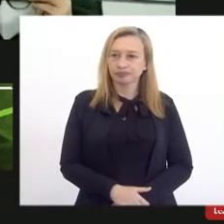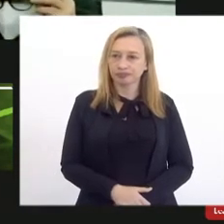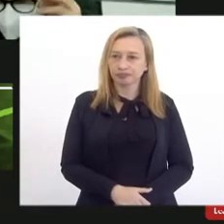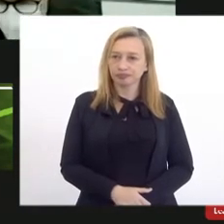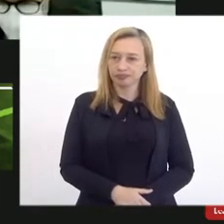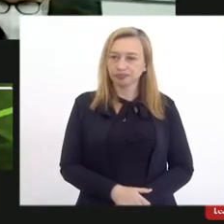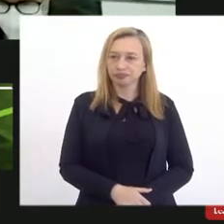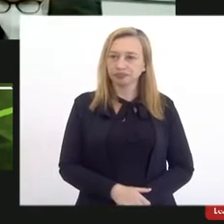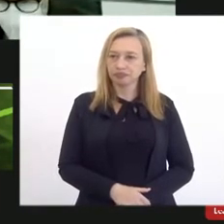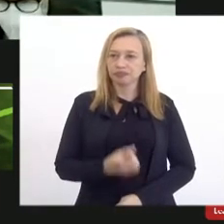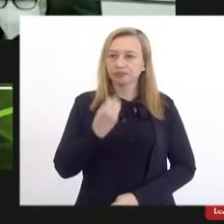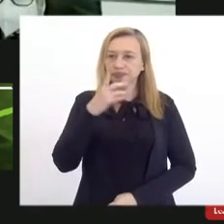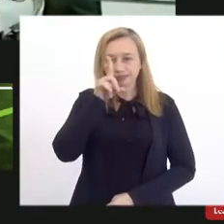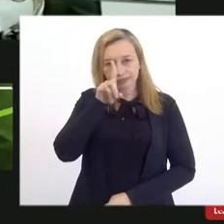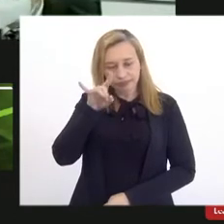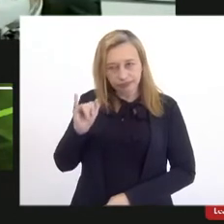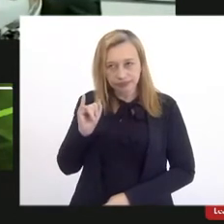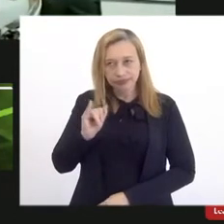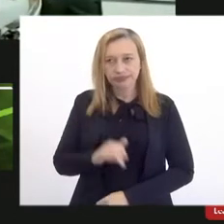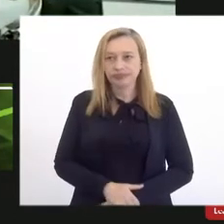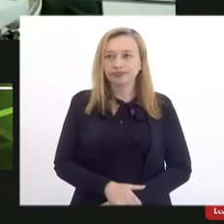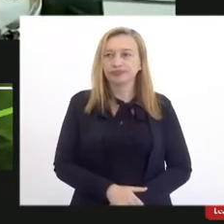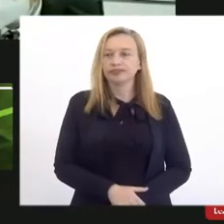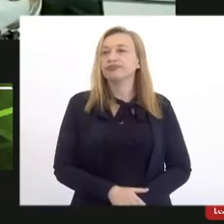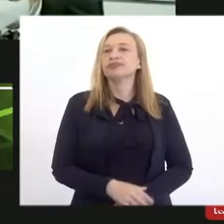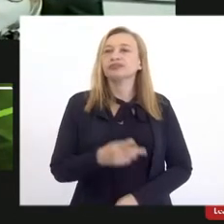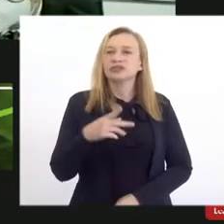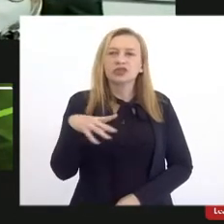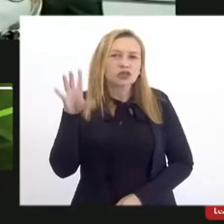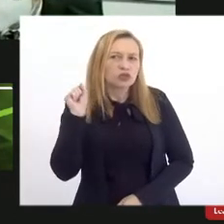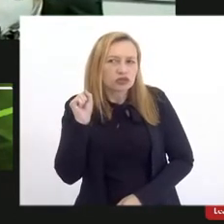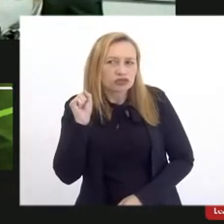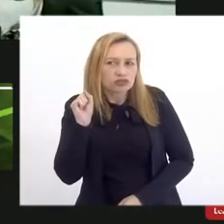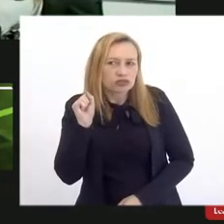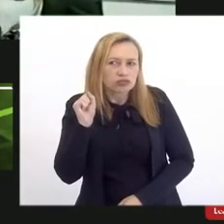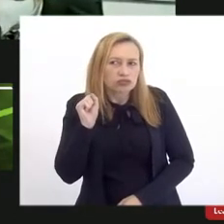Bom dia, só queria confirmar se estão me ouvindo.